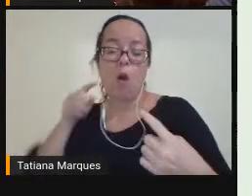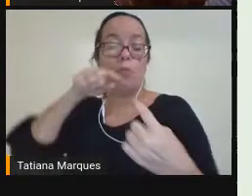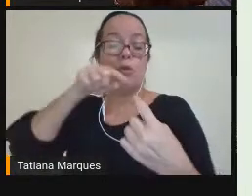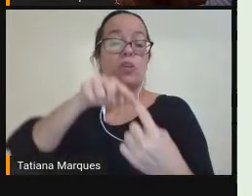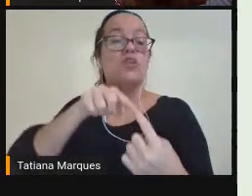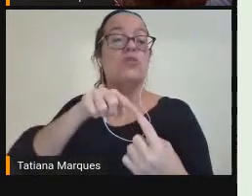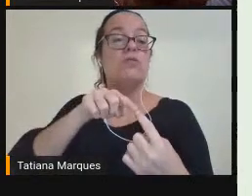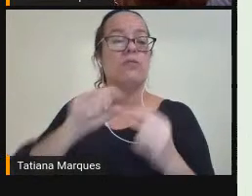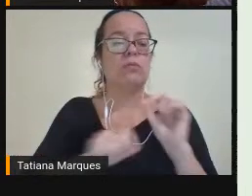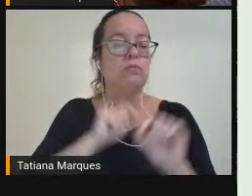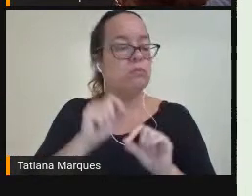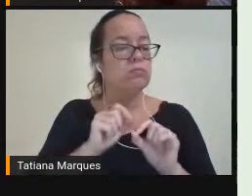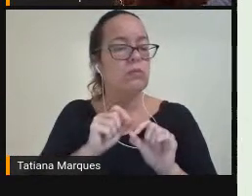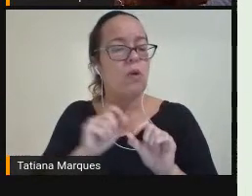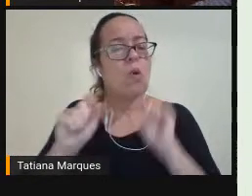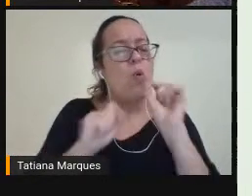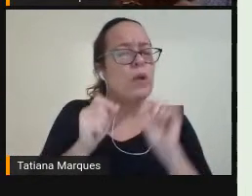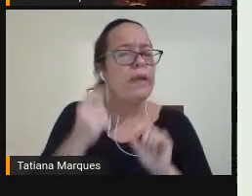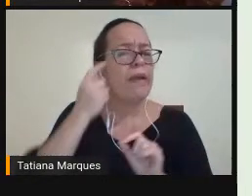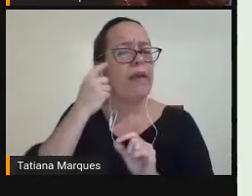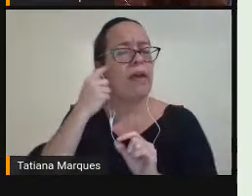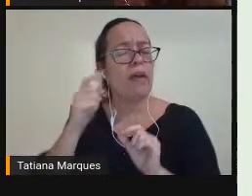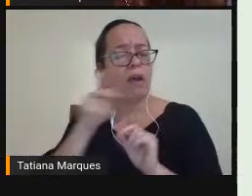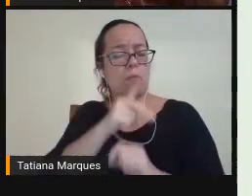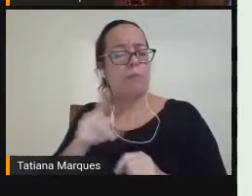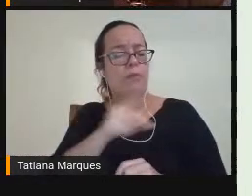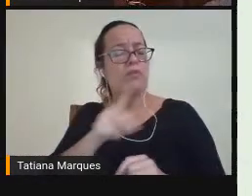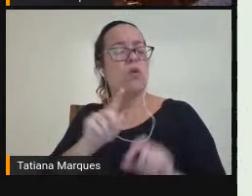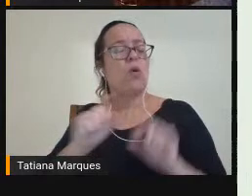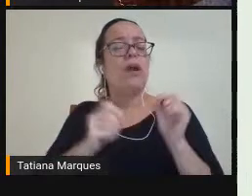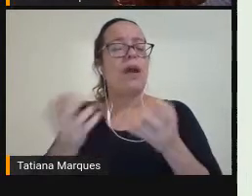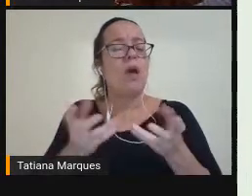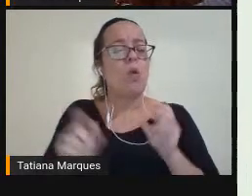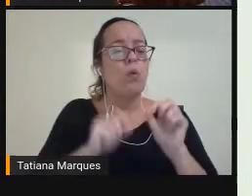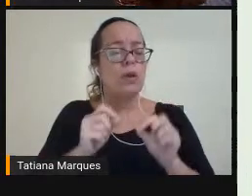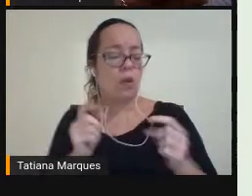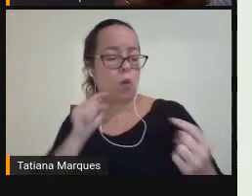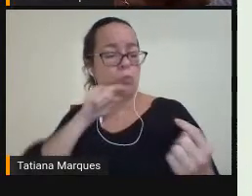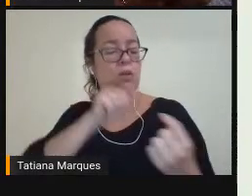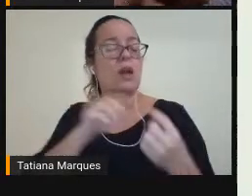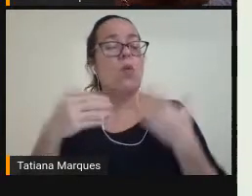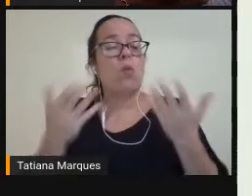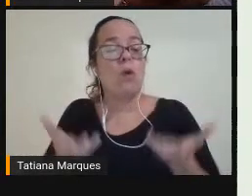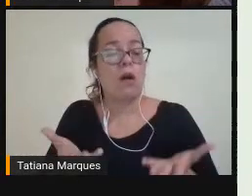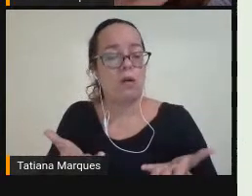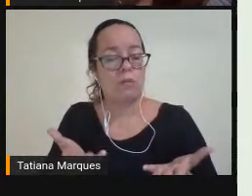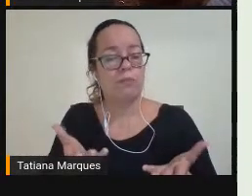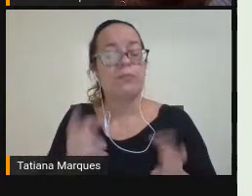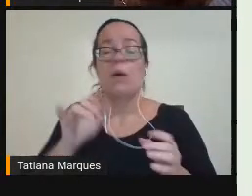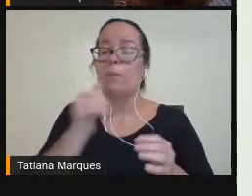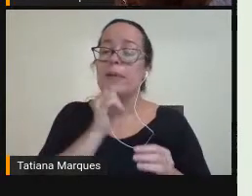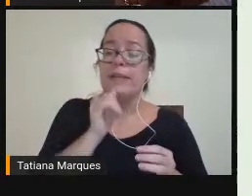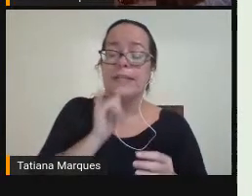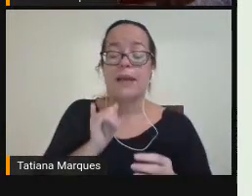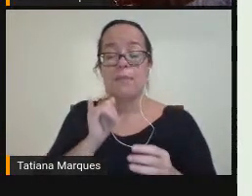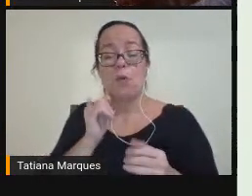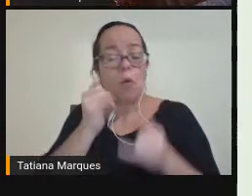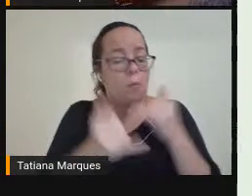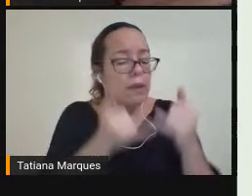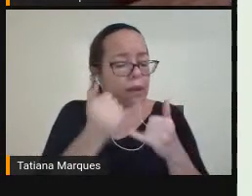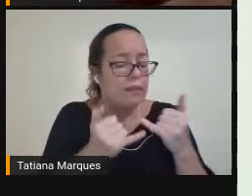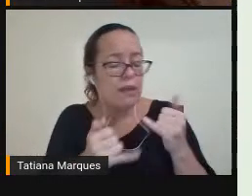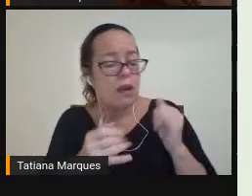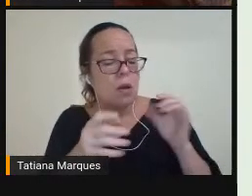objetivos Pra serem alcançados Com aquela criança Então Um joguinho De matemática Produzido Com